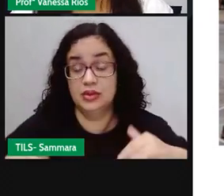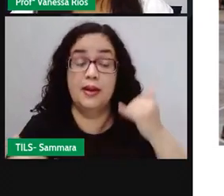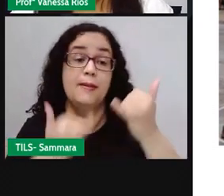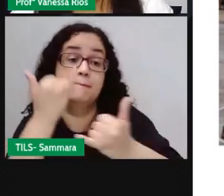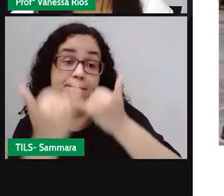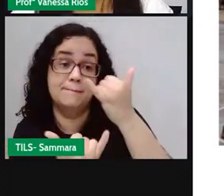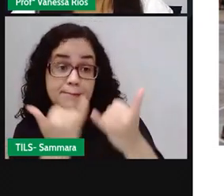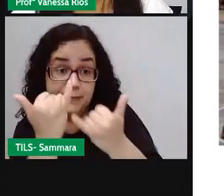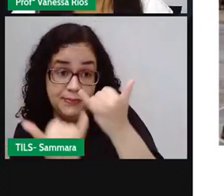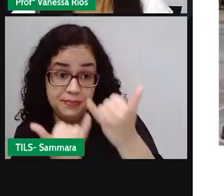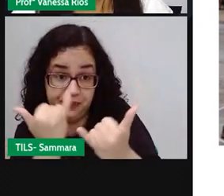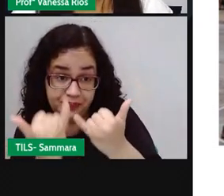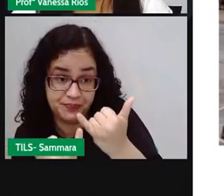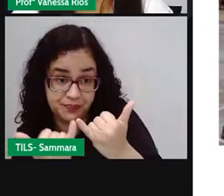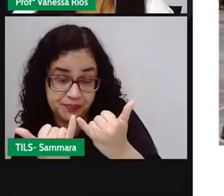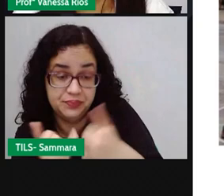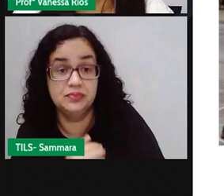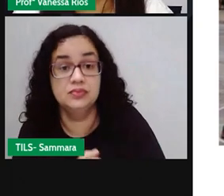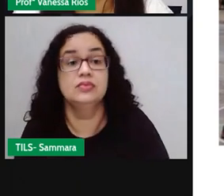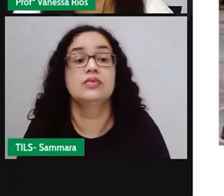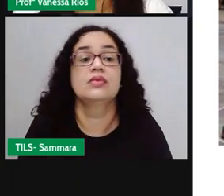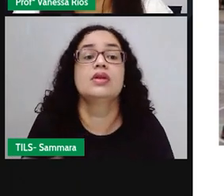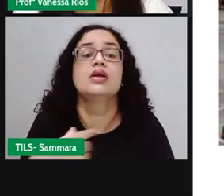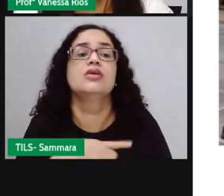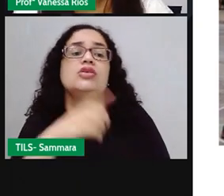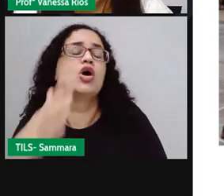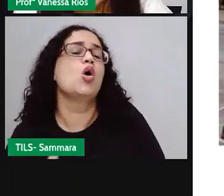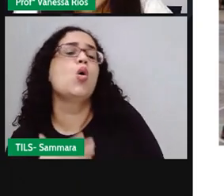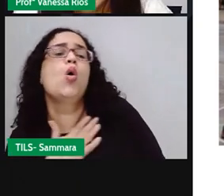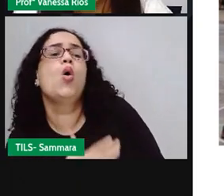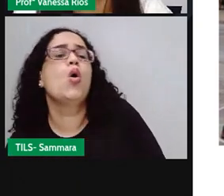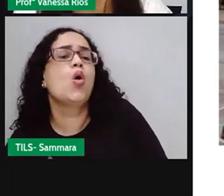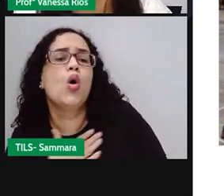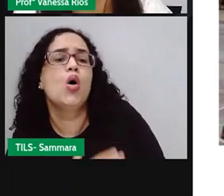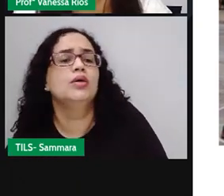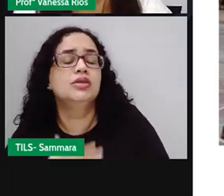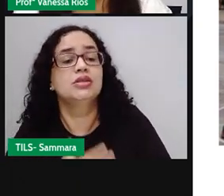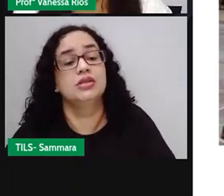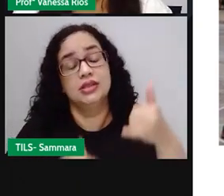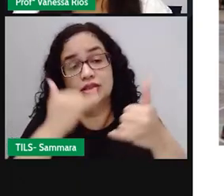brincar. E aí, do que é que você gosta de brincar?